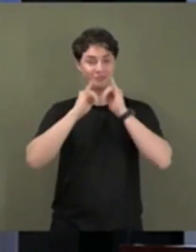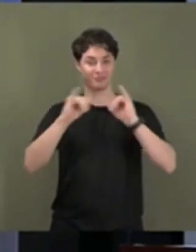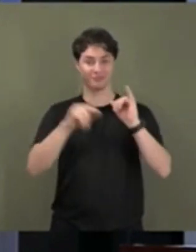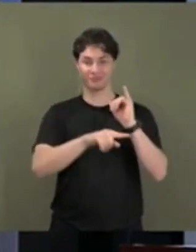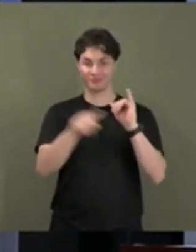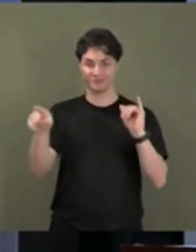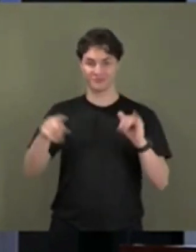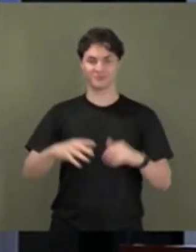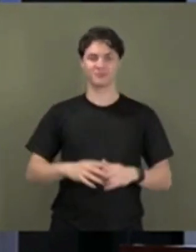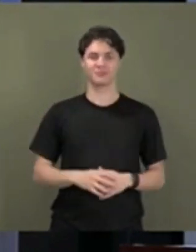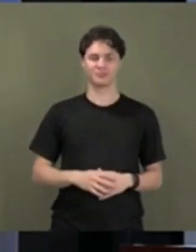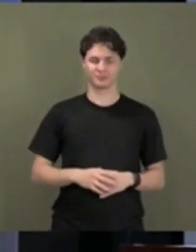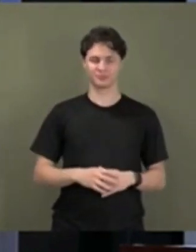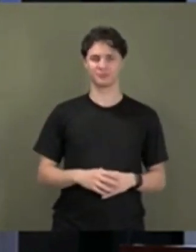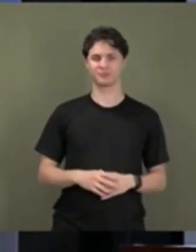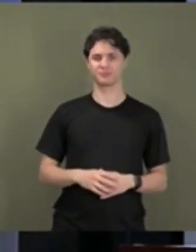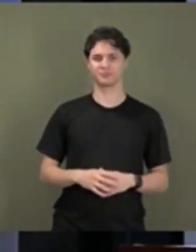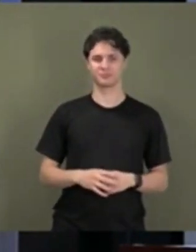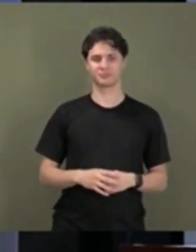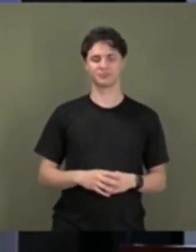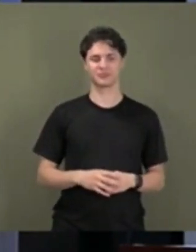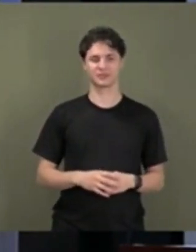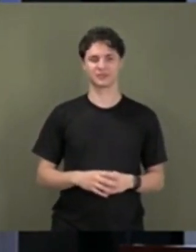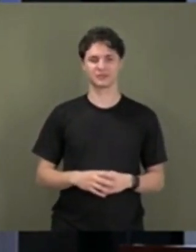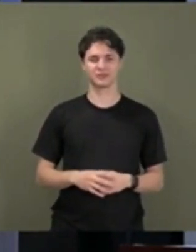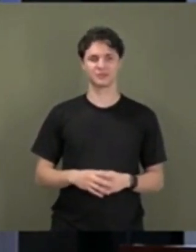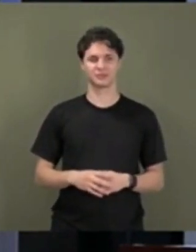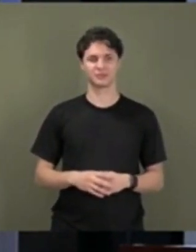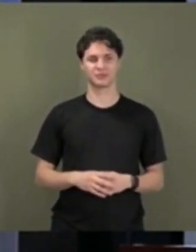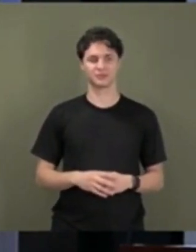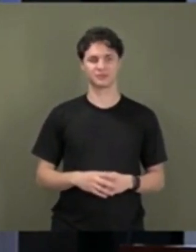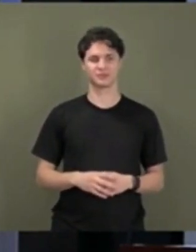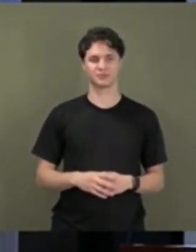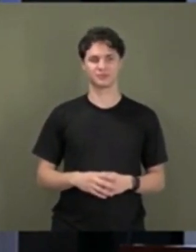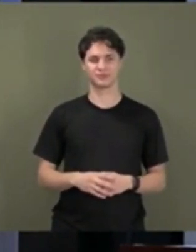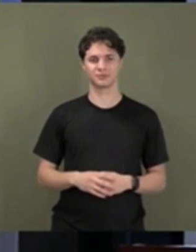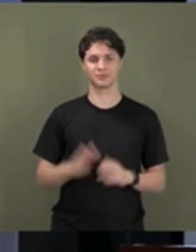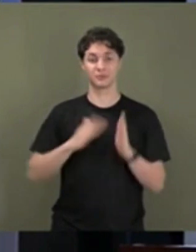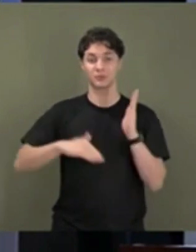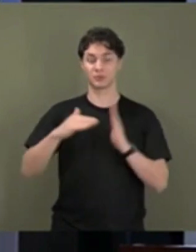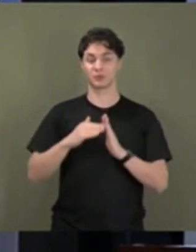colegas que aqui se fazem presente e aos jornalistas do Brasil